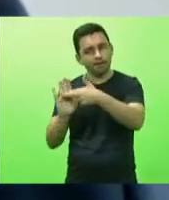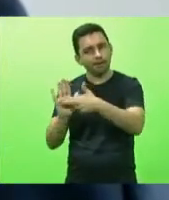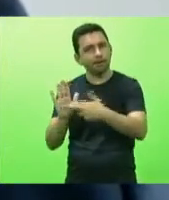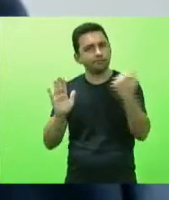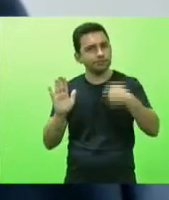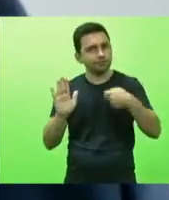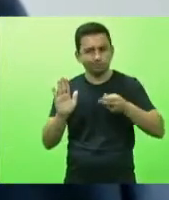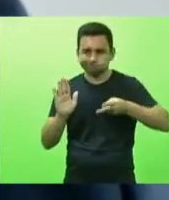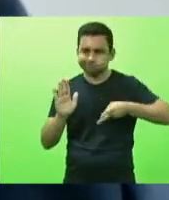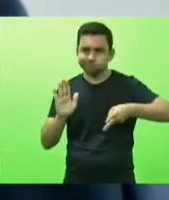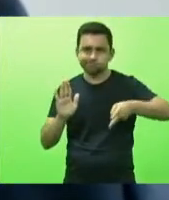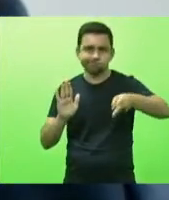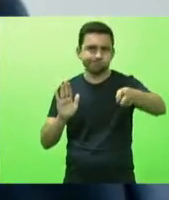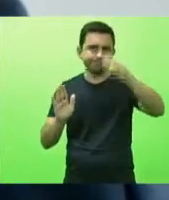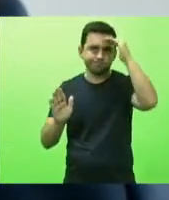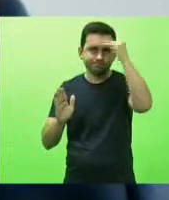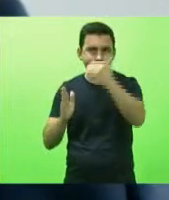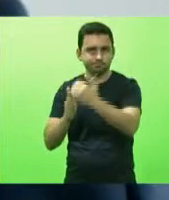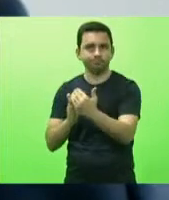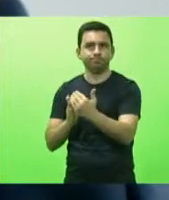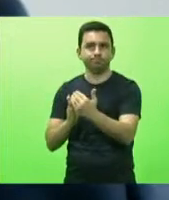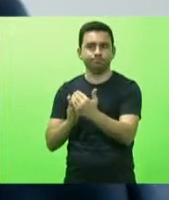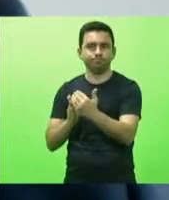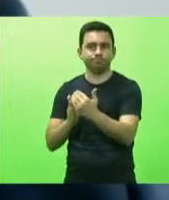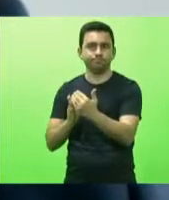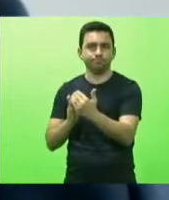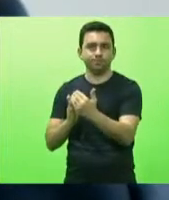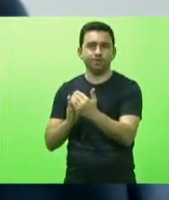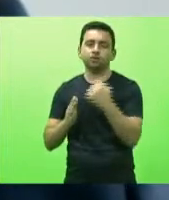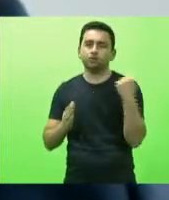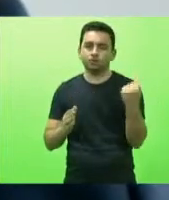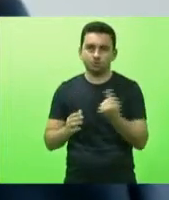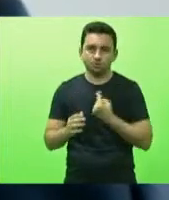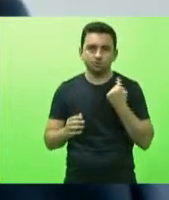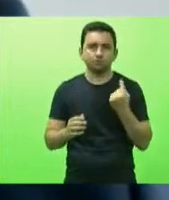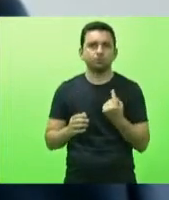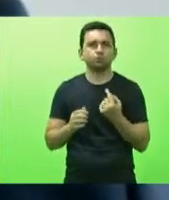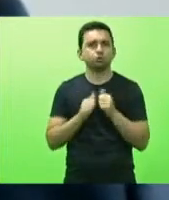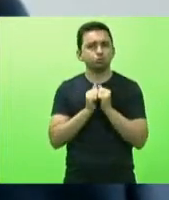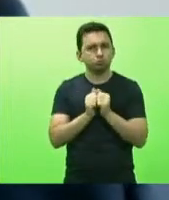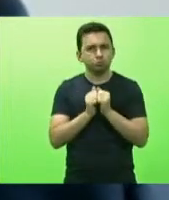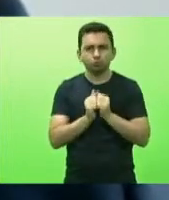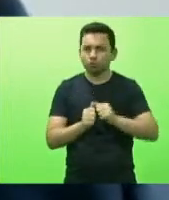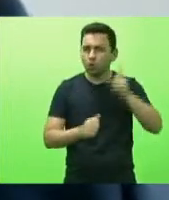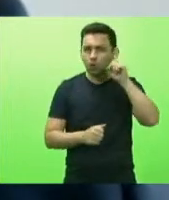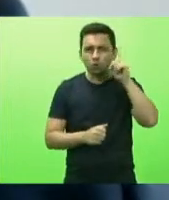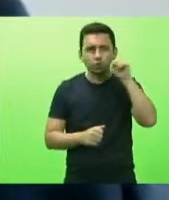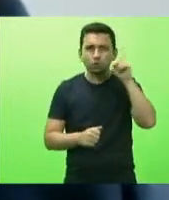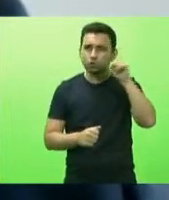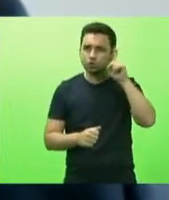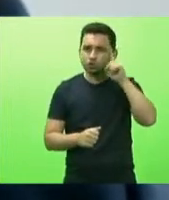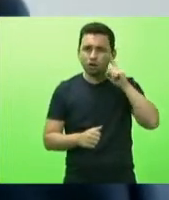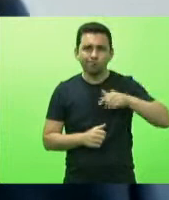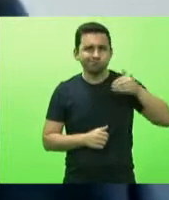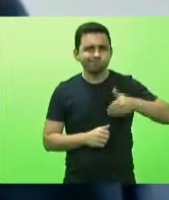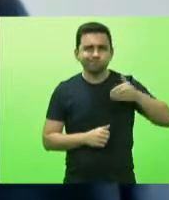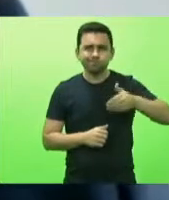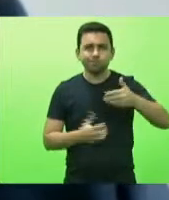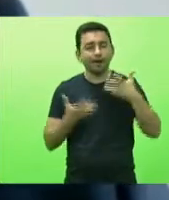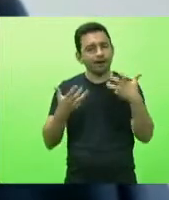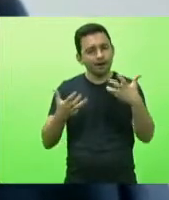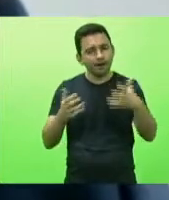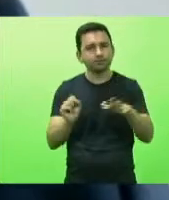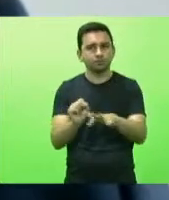permanecer e precisam ser cumpridas nós estamos envolvidos diuturnamente para trazer segurança